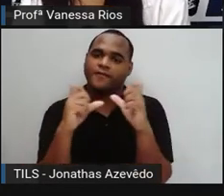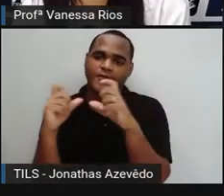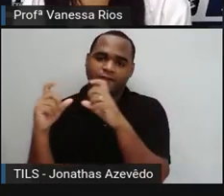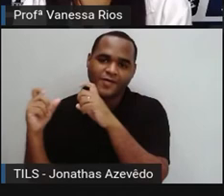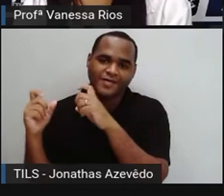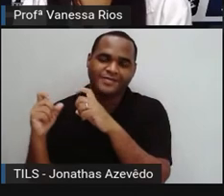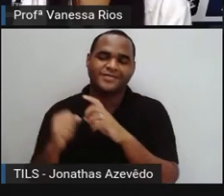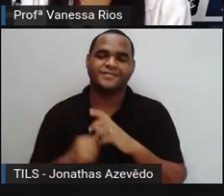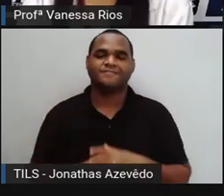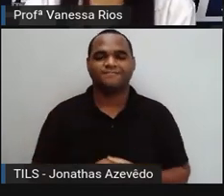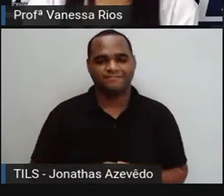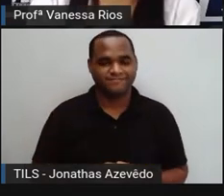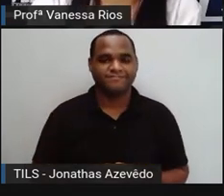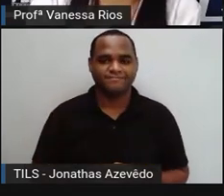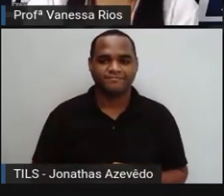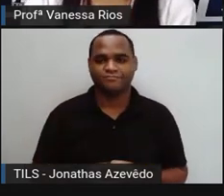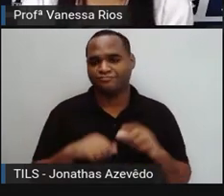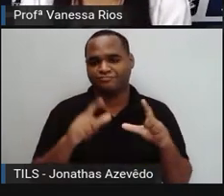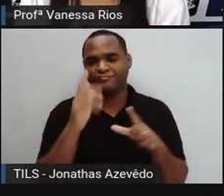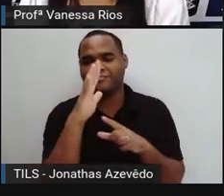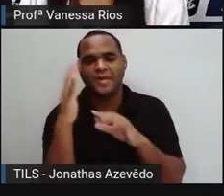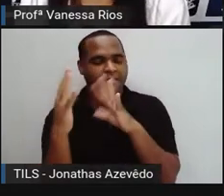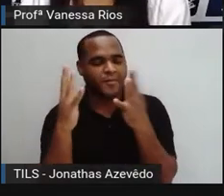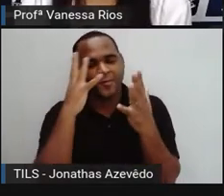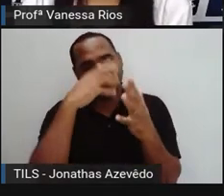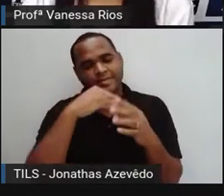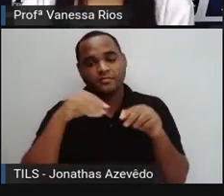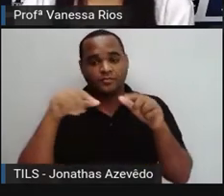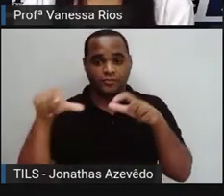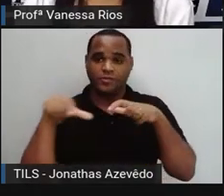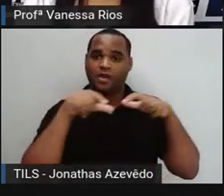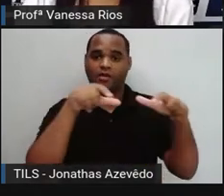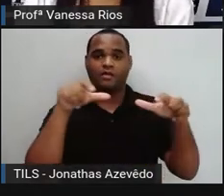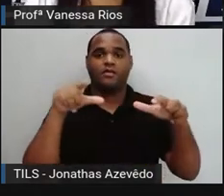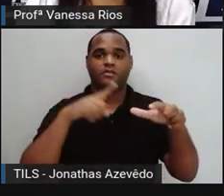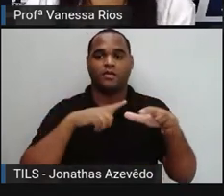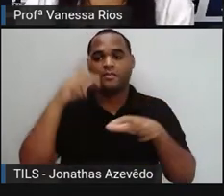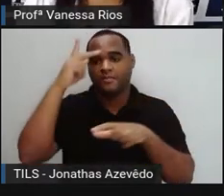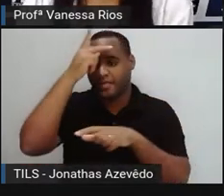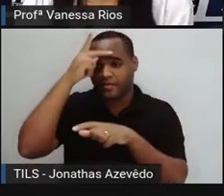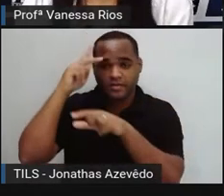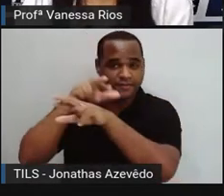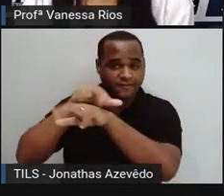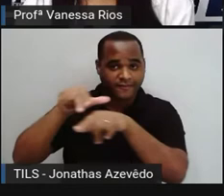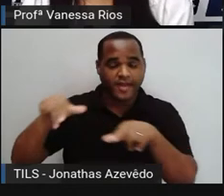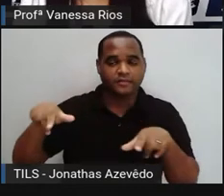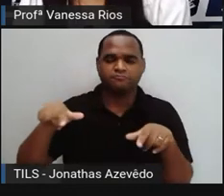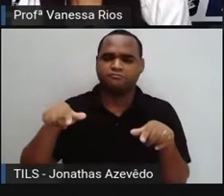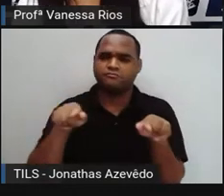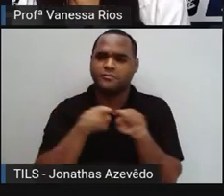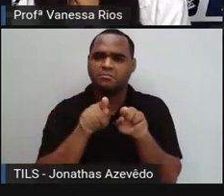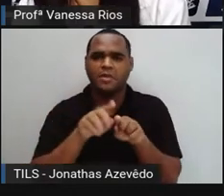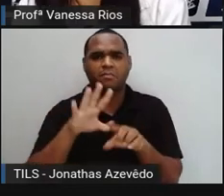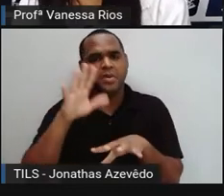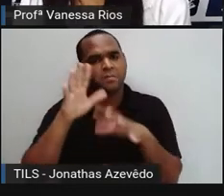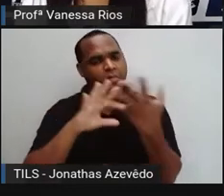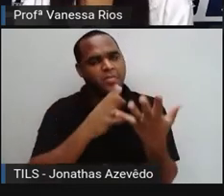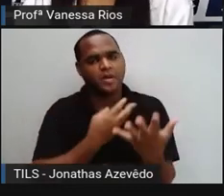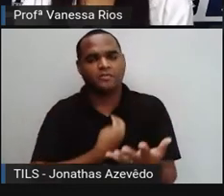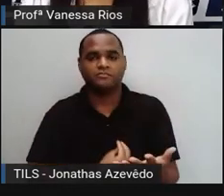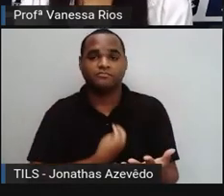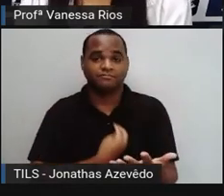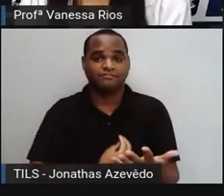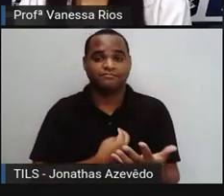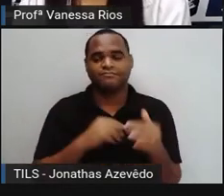fotografias, tiradas de uma paisagem, de um lugar, de pessoas, de fatos do cotidiano. Então,